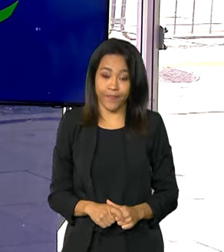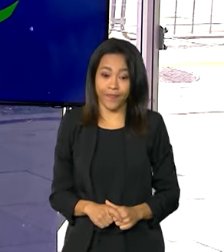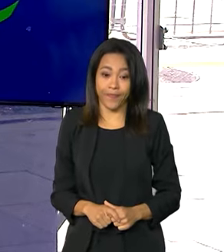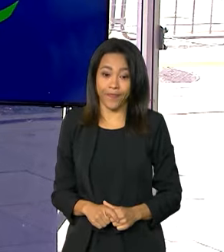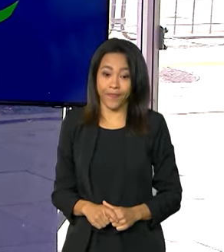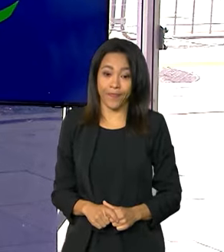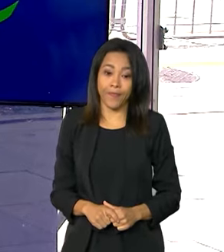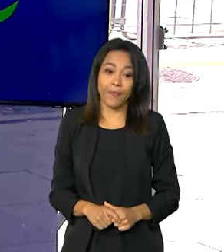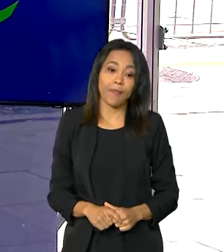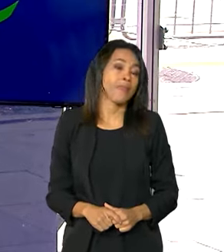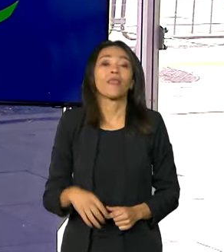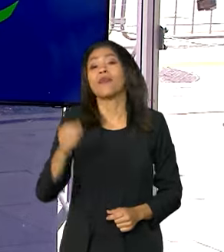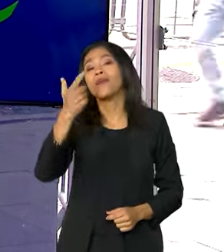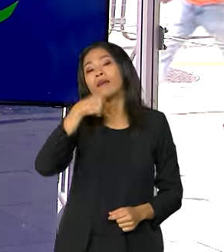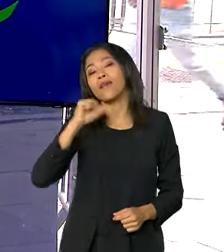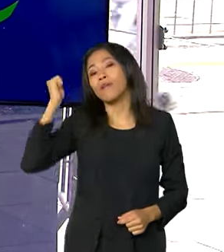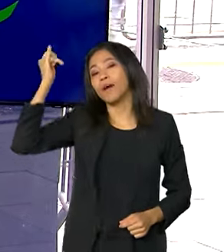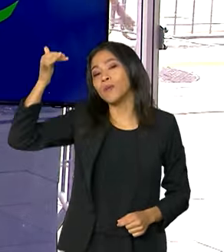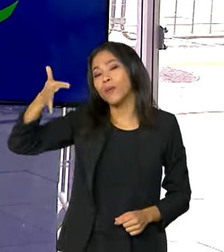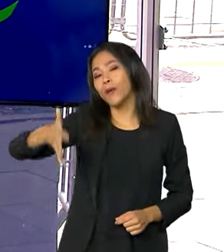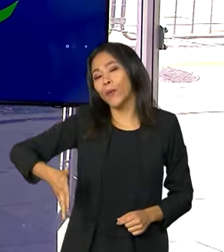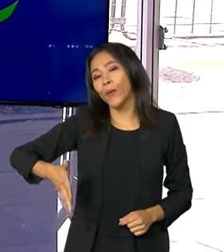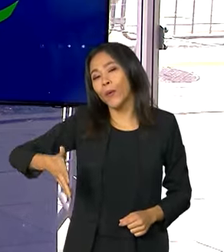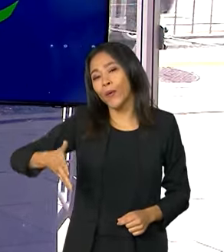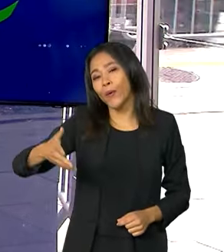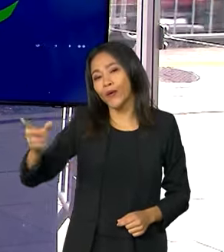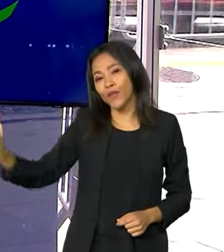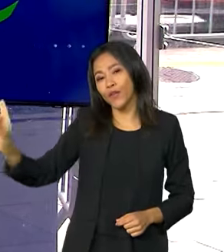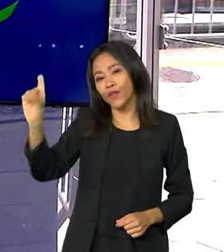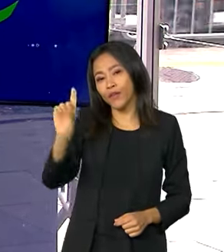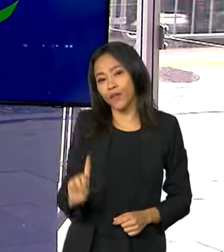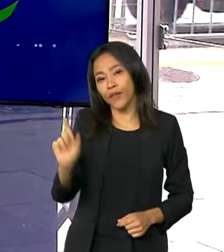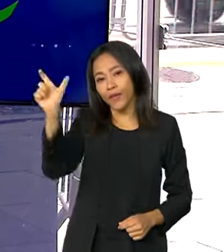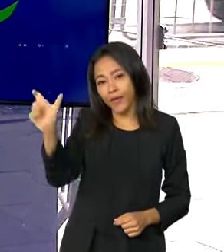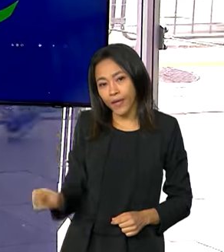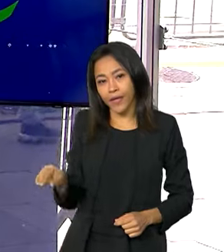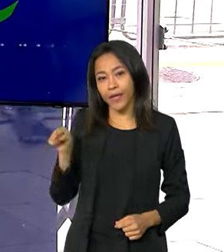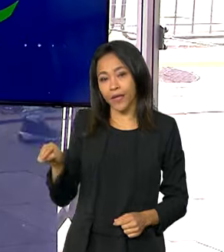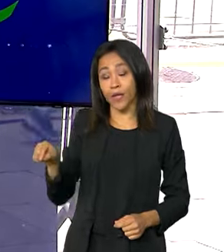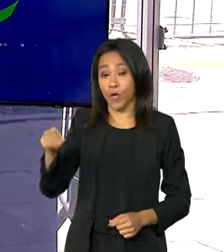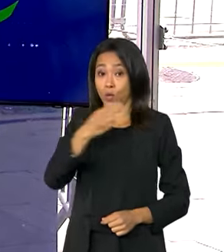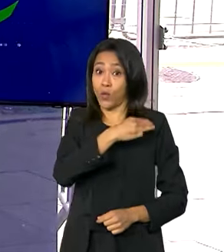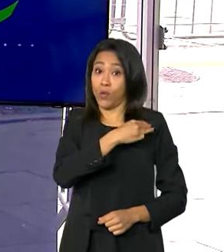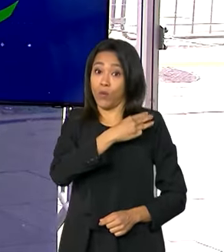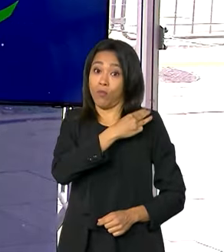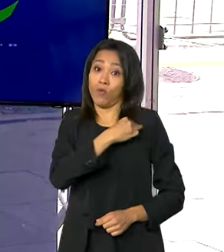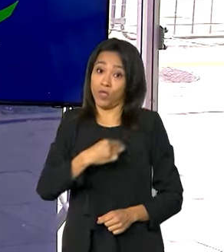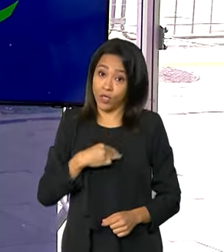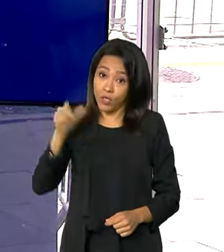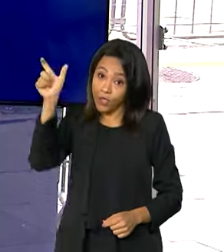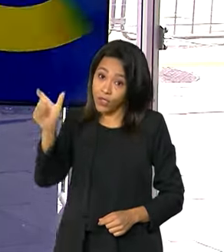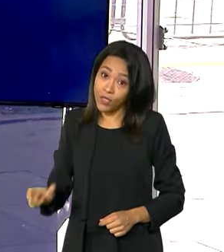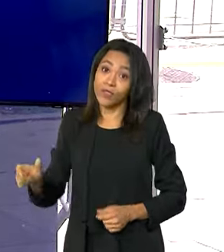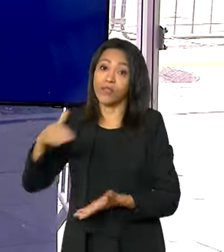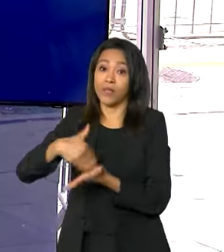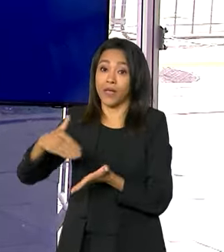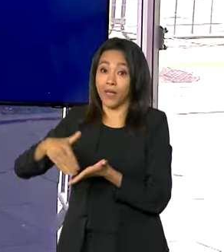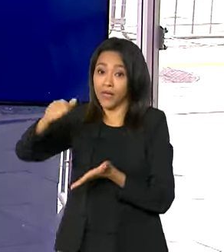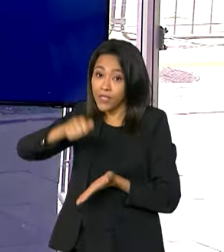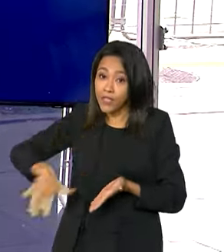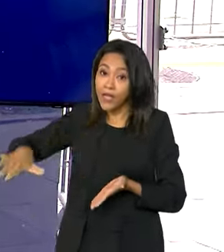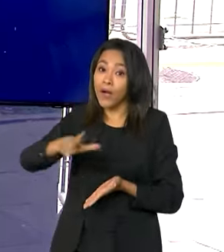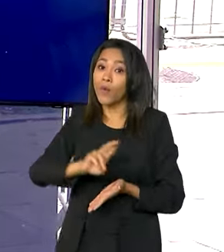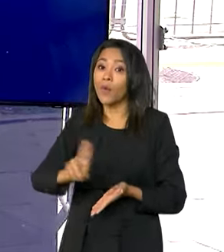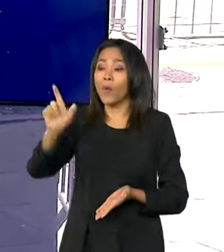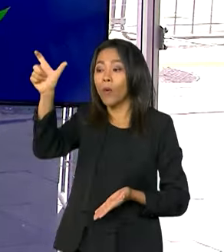E quem madrugou e já esteve aqui no nosso estúdio hoje foi o ministro da Secretaria-Geral da Presidência da República, Márcio